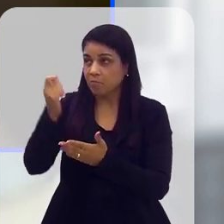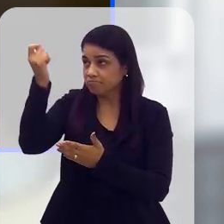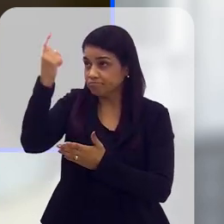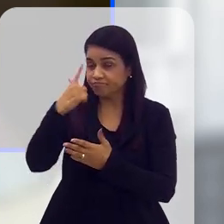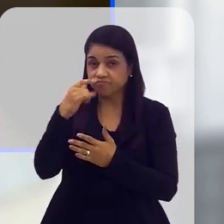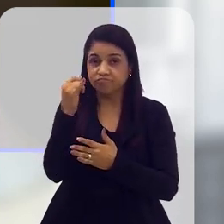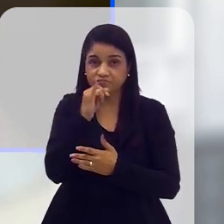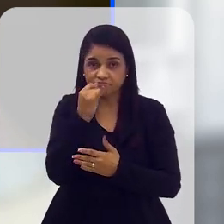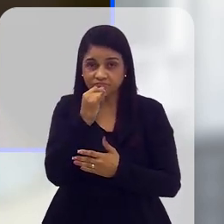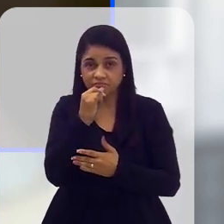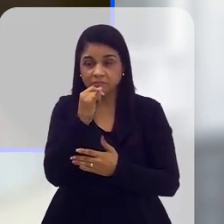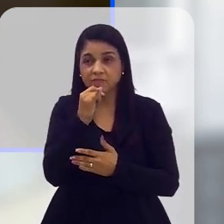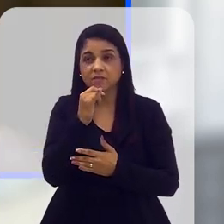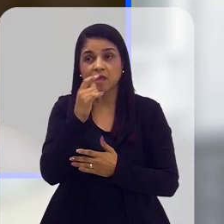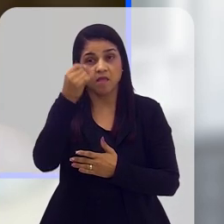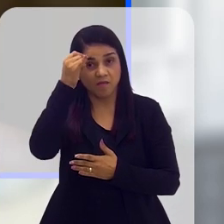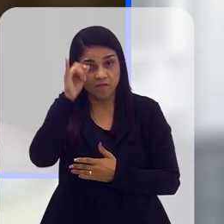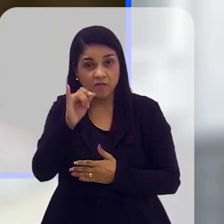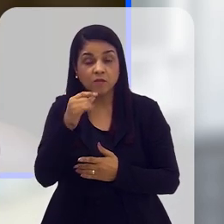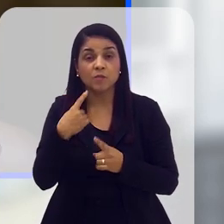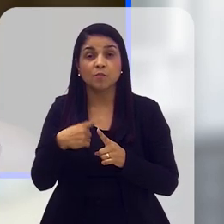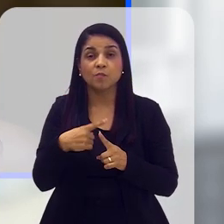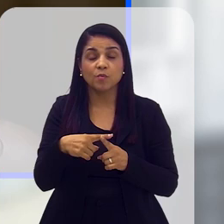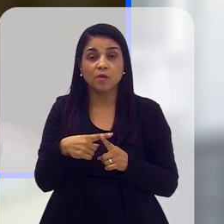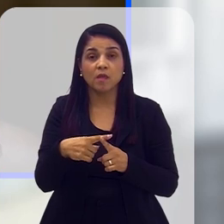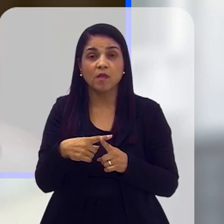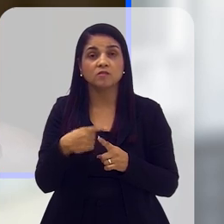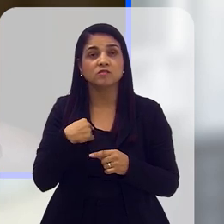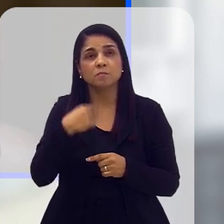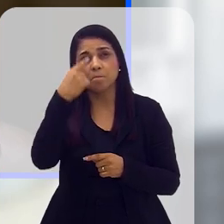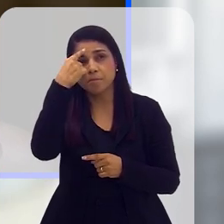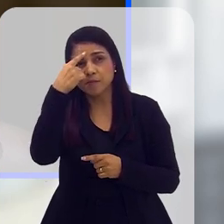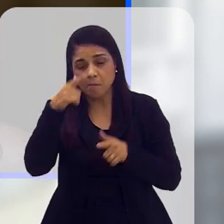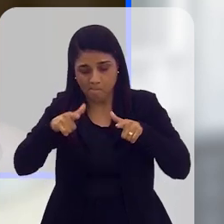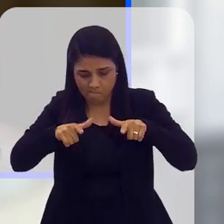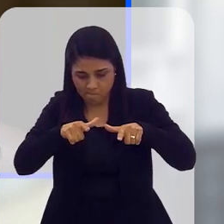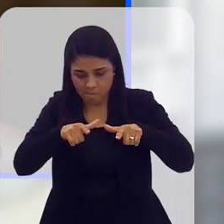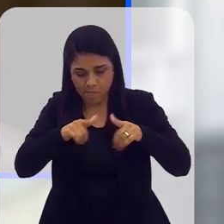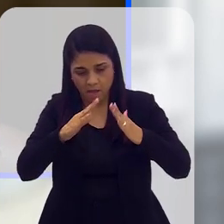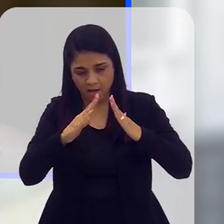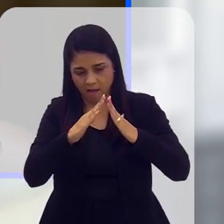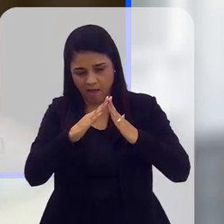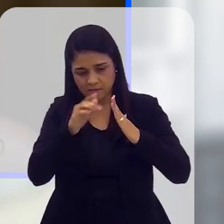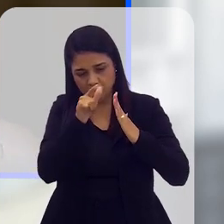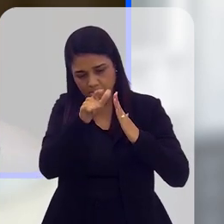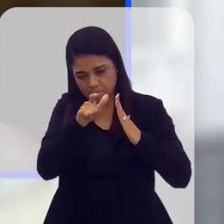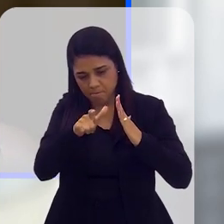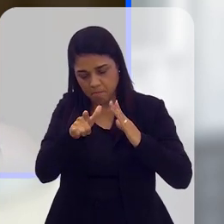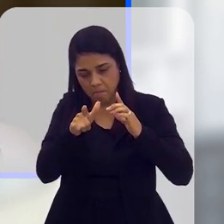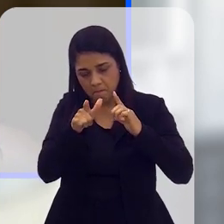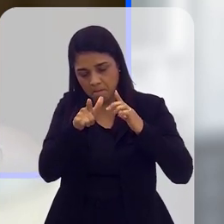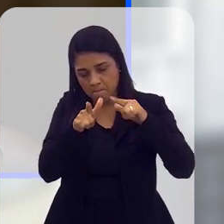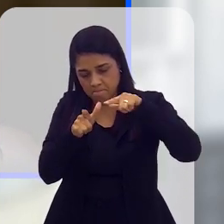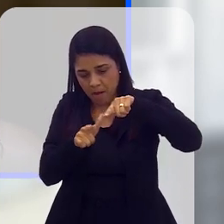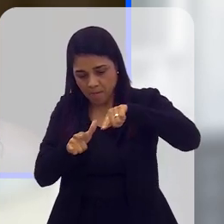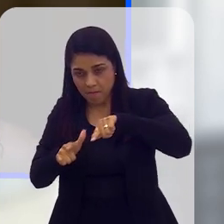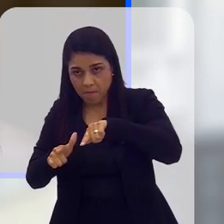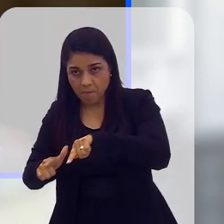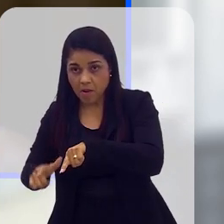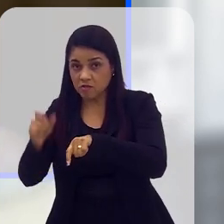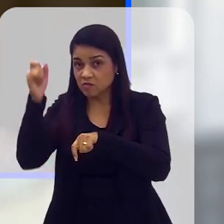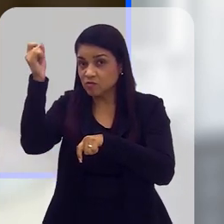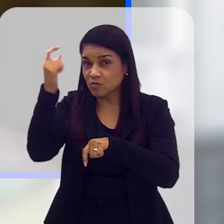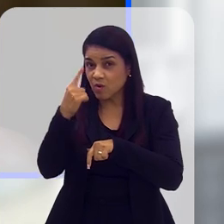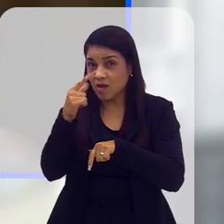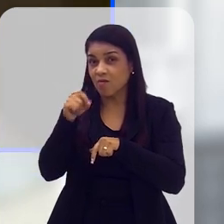deixando de colocar. E aí a gente pensa também na questão da produção das placas solares. O que se faz depois com essas placas solares? Como é que